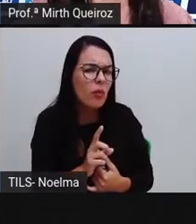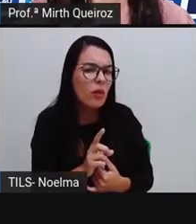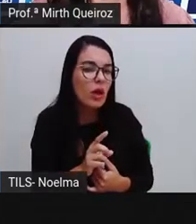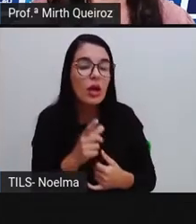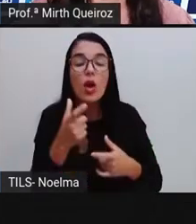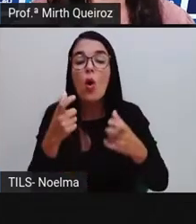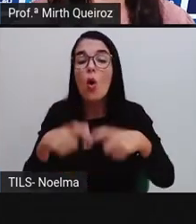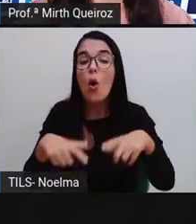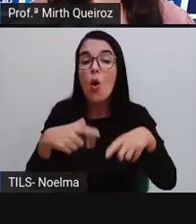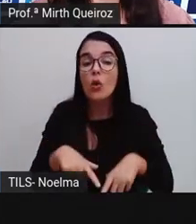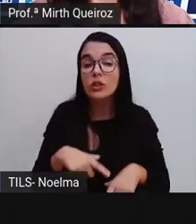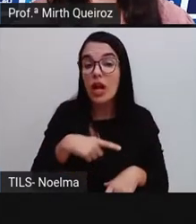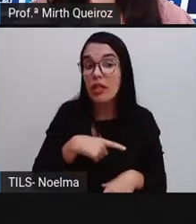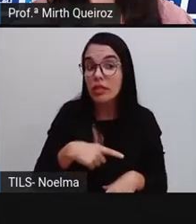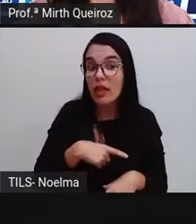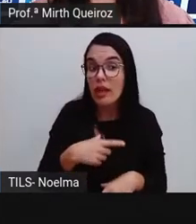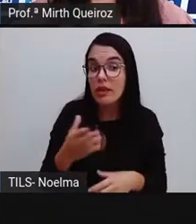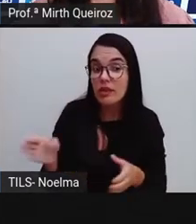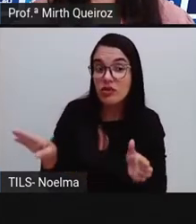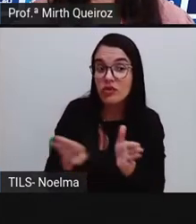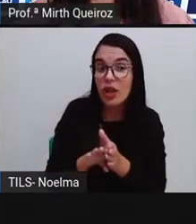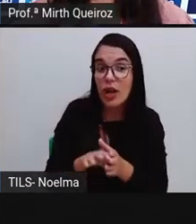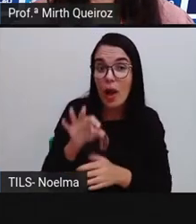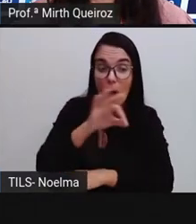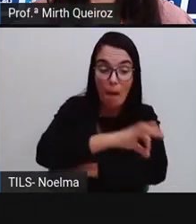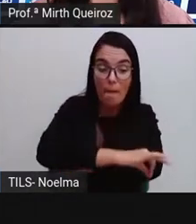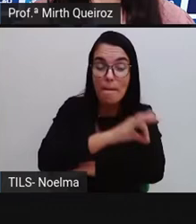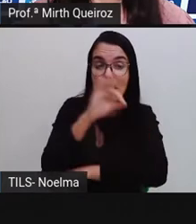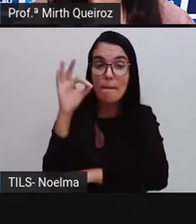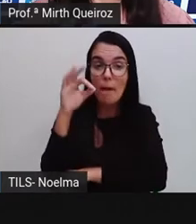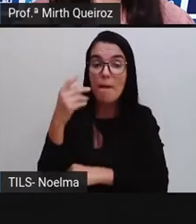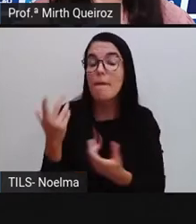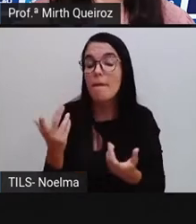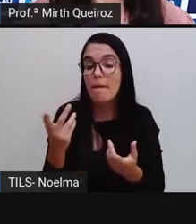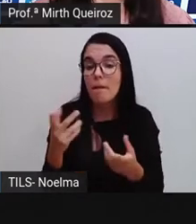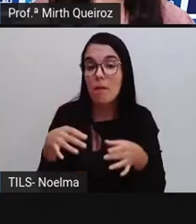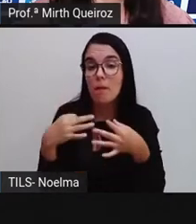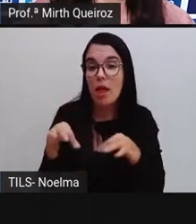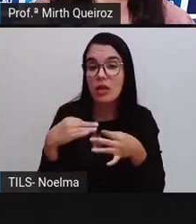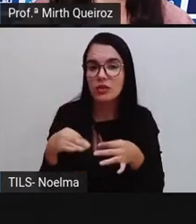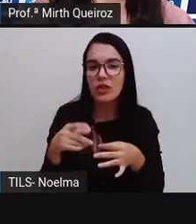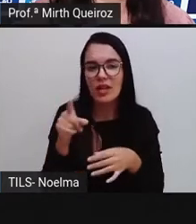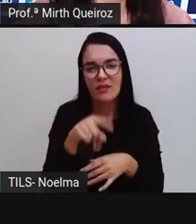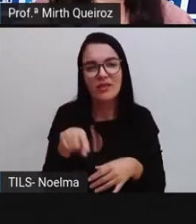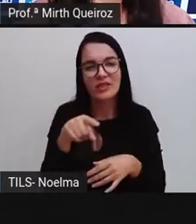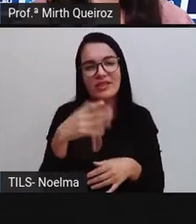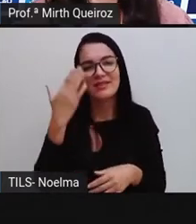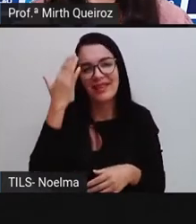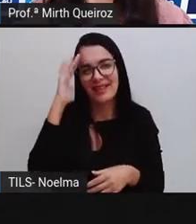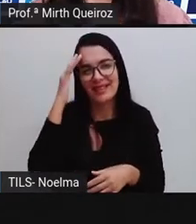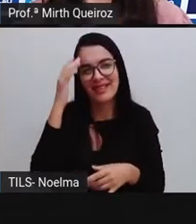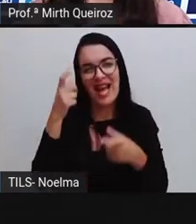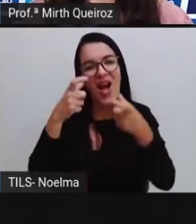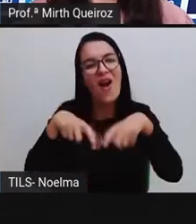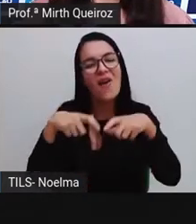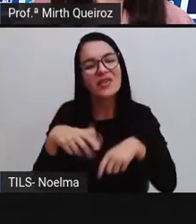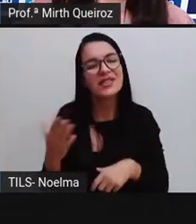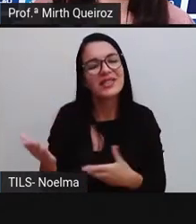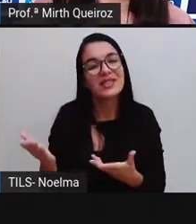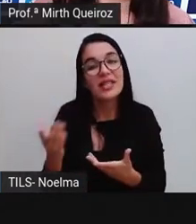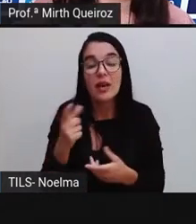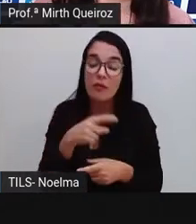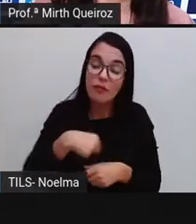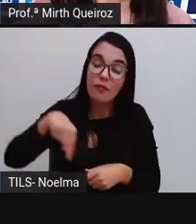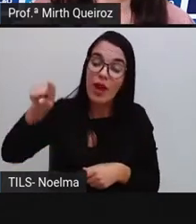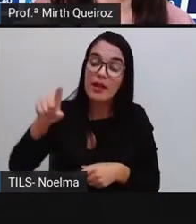De onde será que vem o plástico? E aí vocês vão entender de onde vem, para